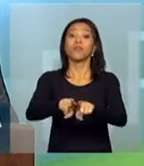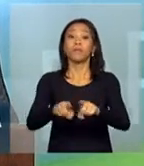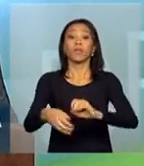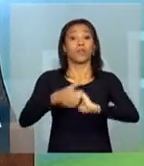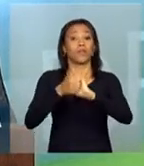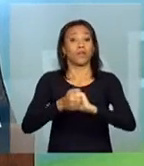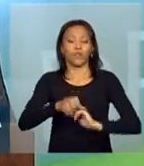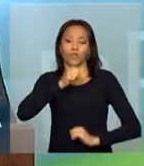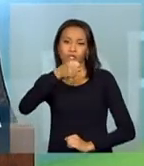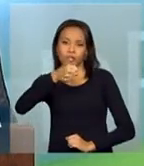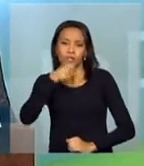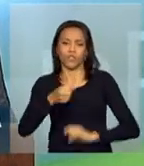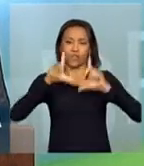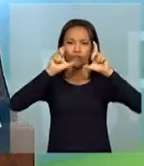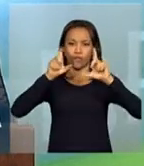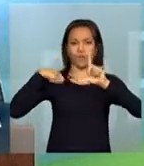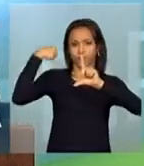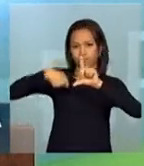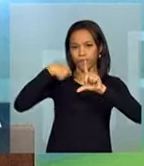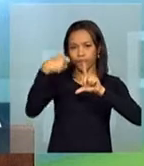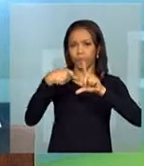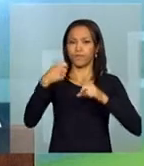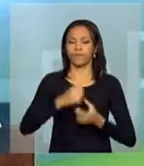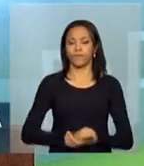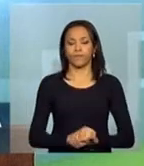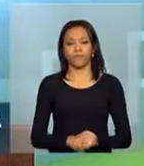fotógrafos e os cinegrafistas.